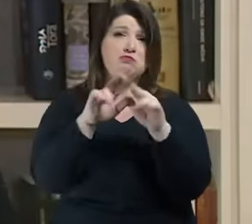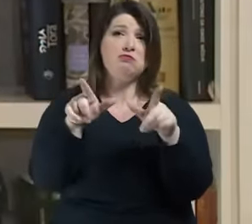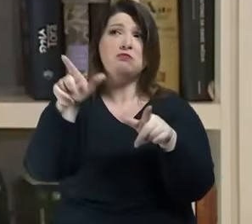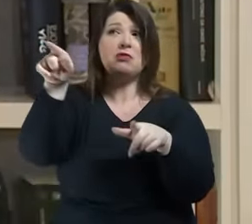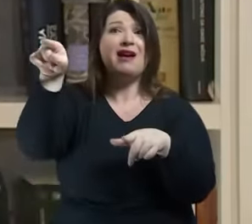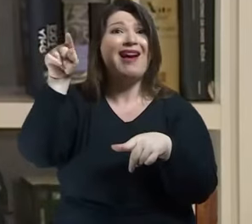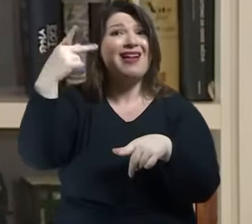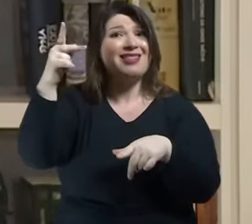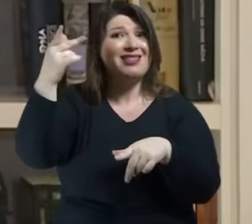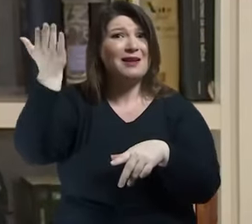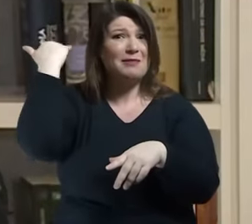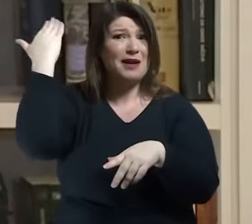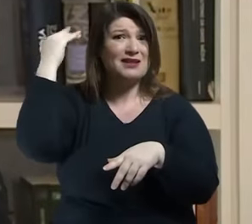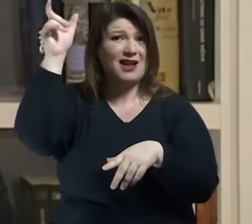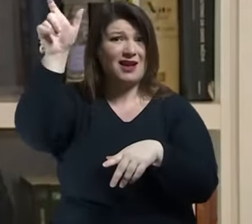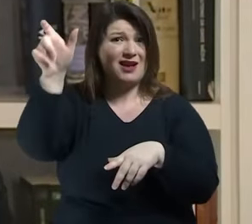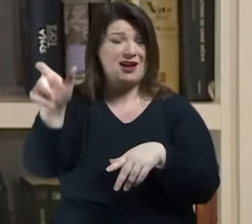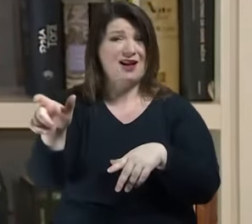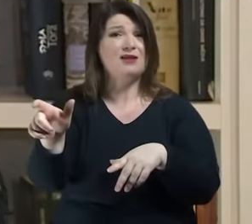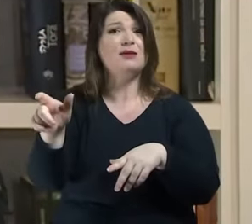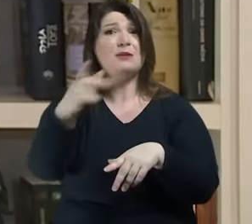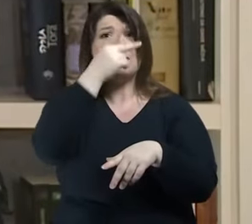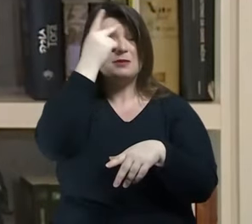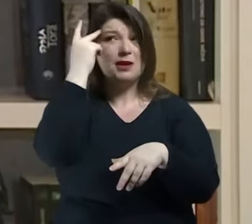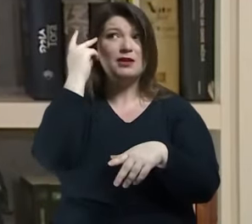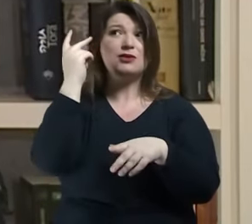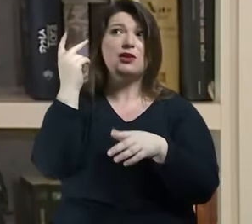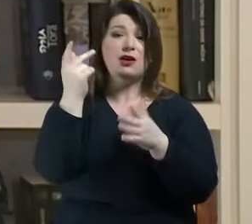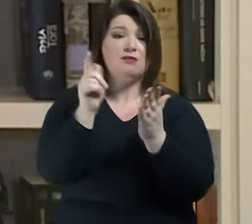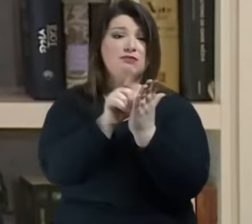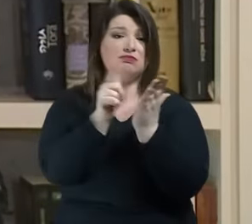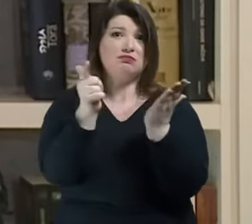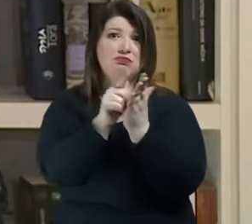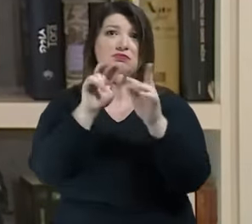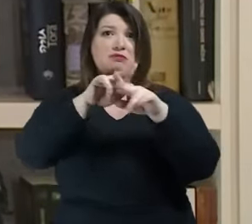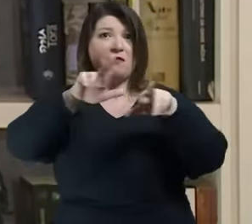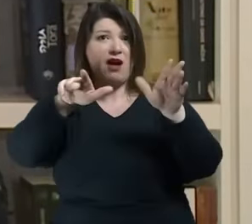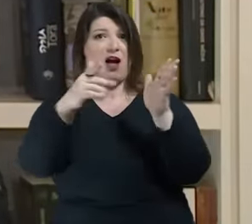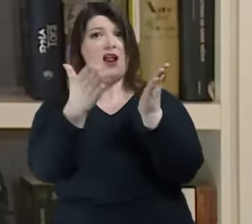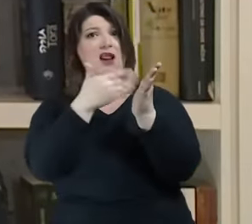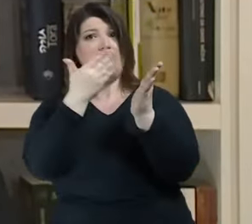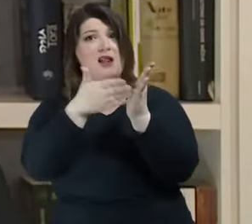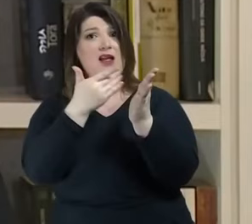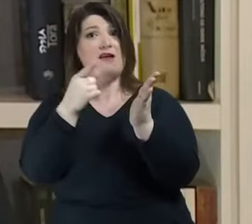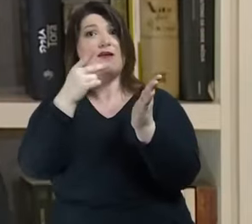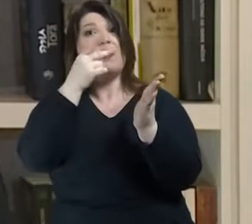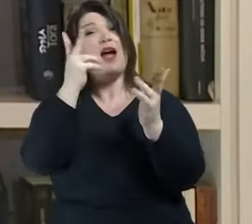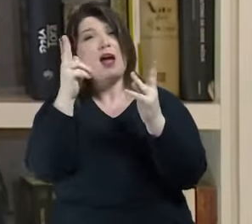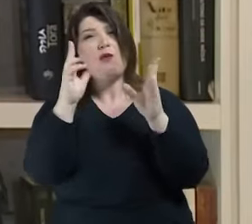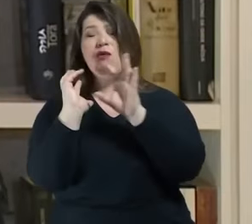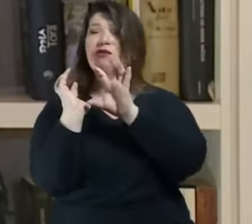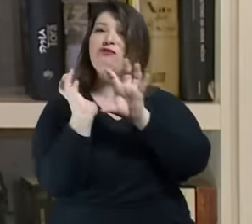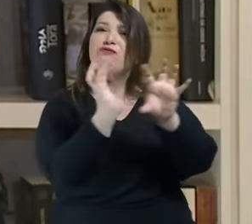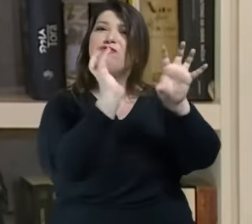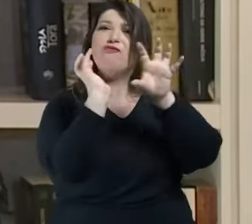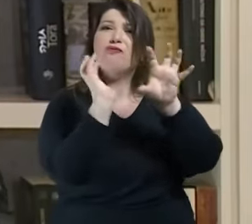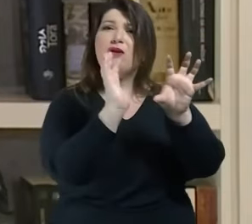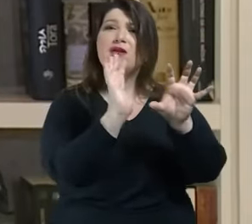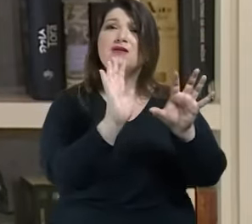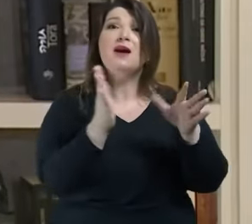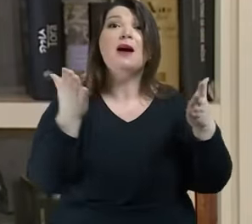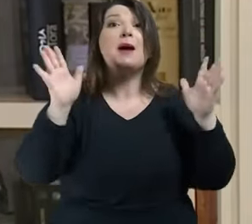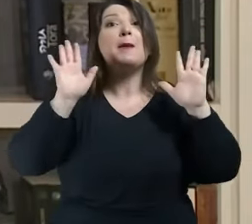independência da Argélia, porém, nada se compara ao que um influencer pode fazer hoje na sociedade francesa